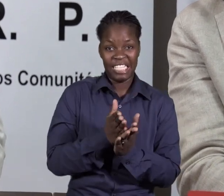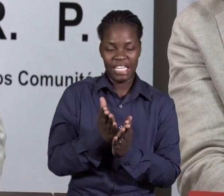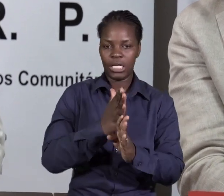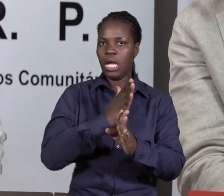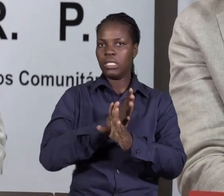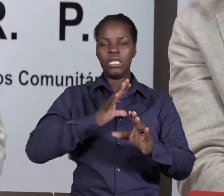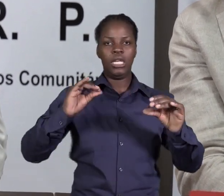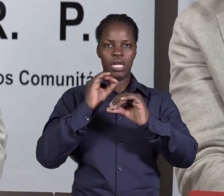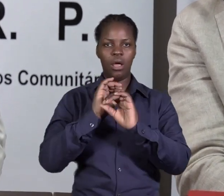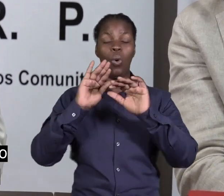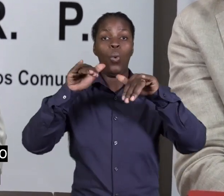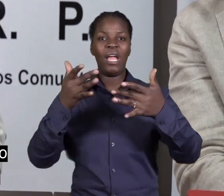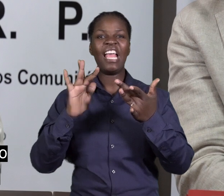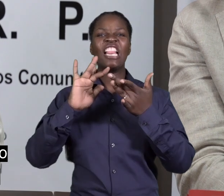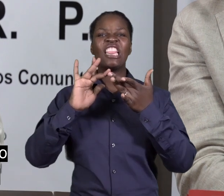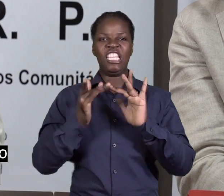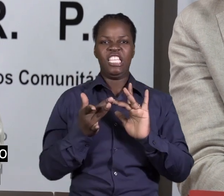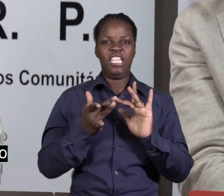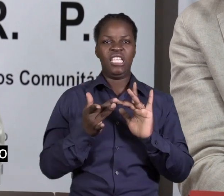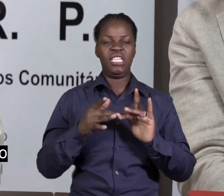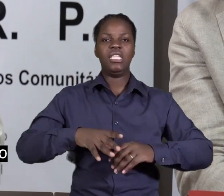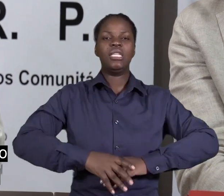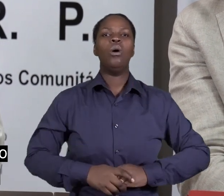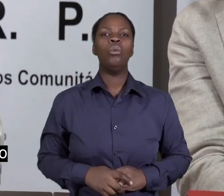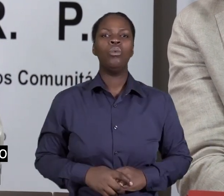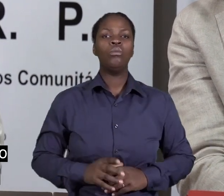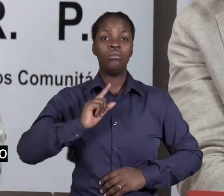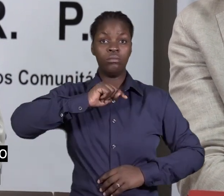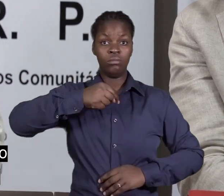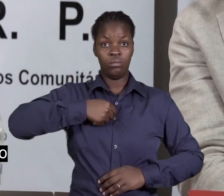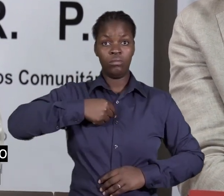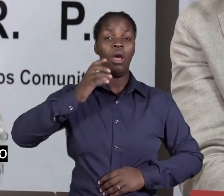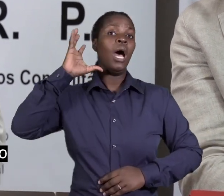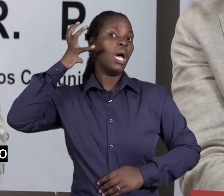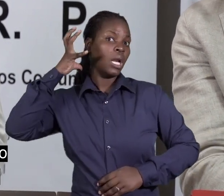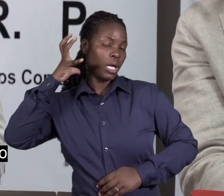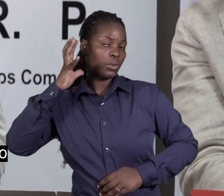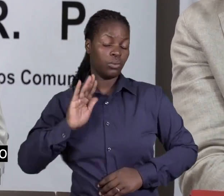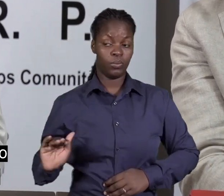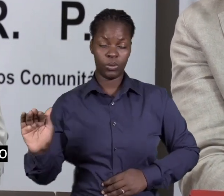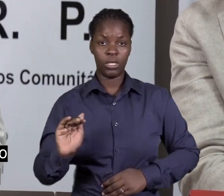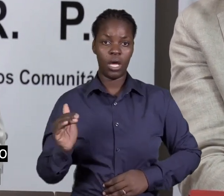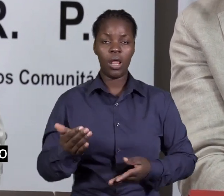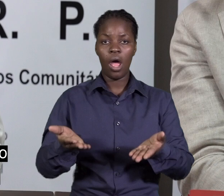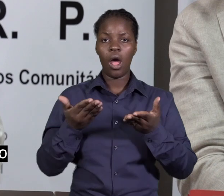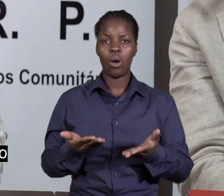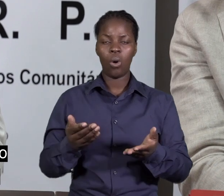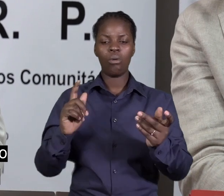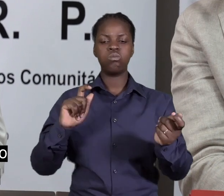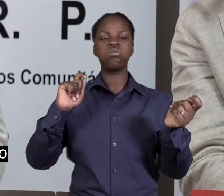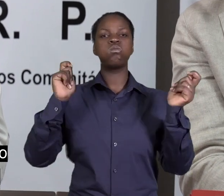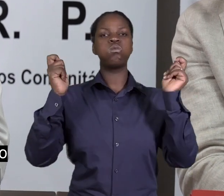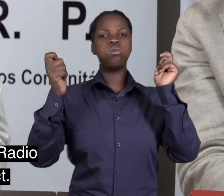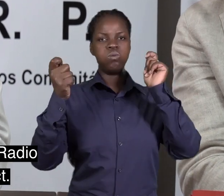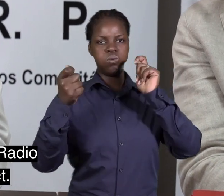digitalização. As rádios beneficiárias vão passar agora por um processo de